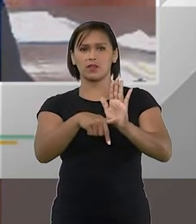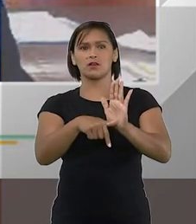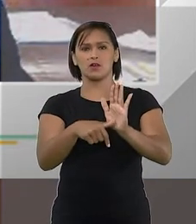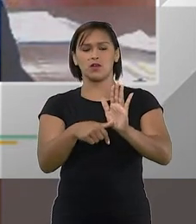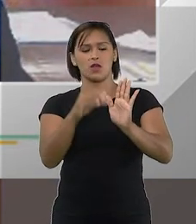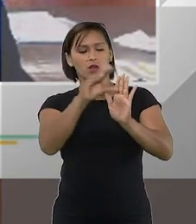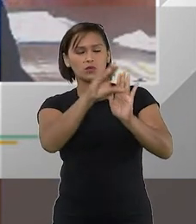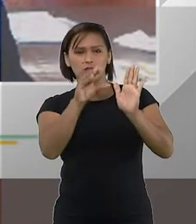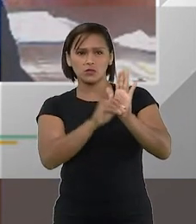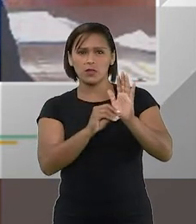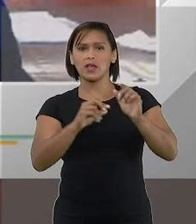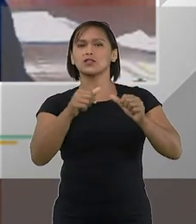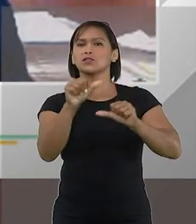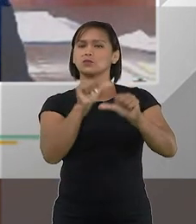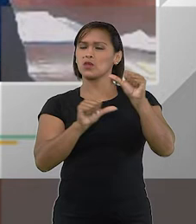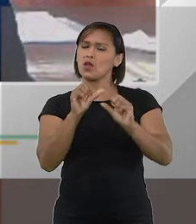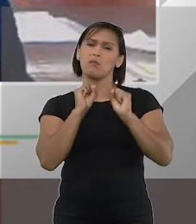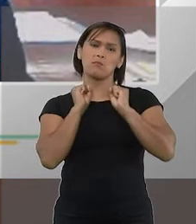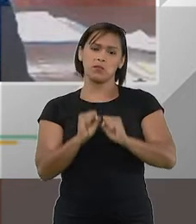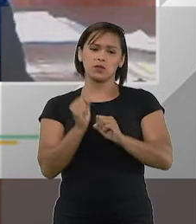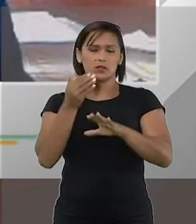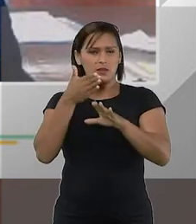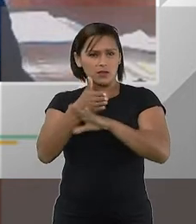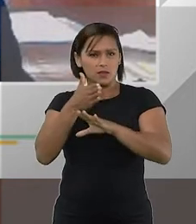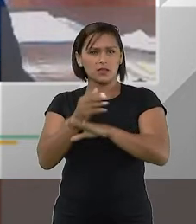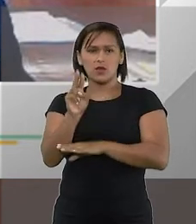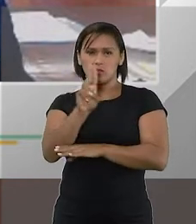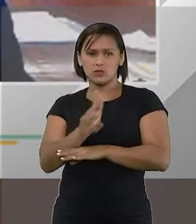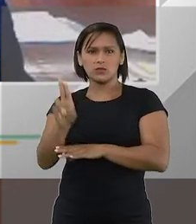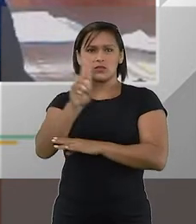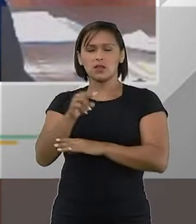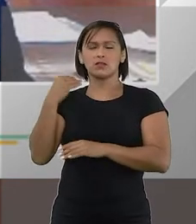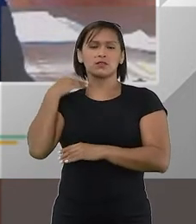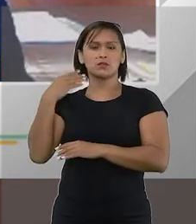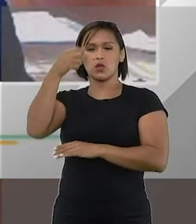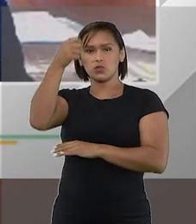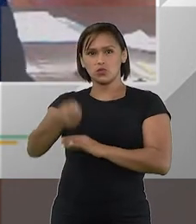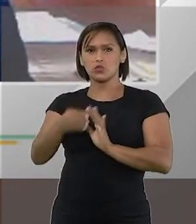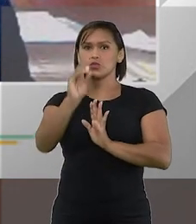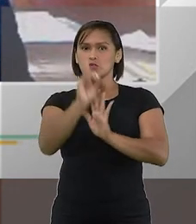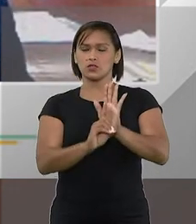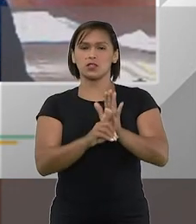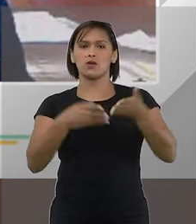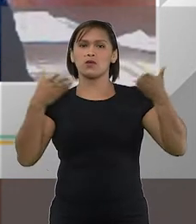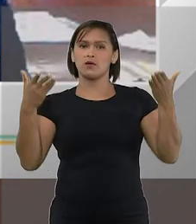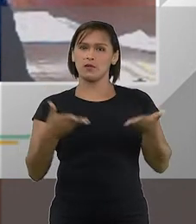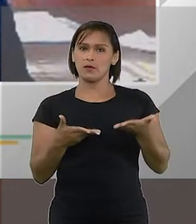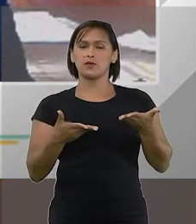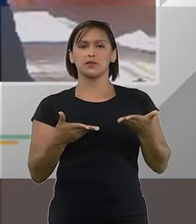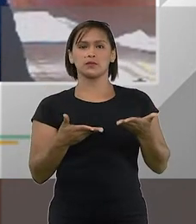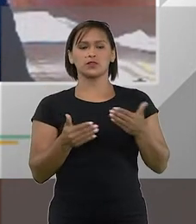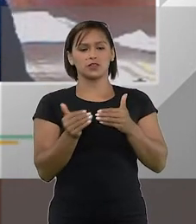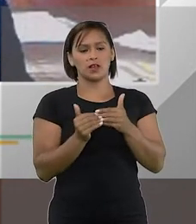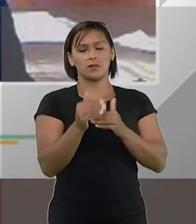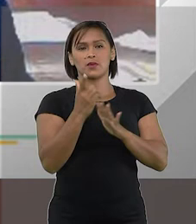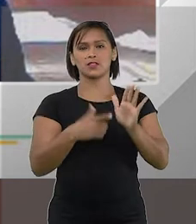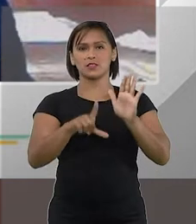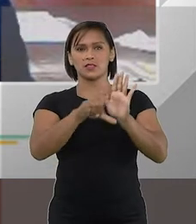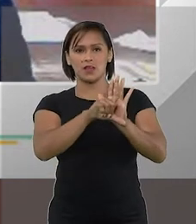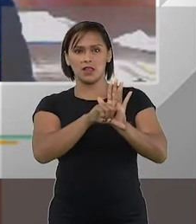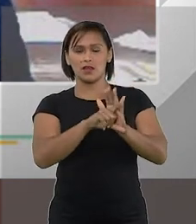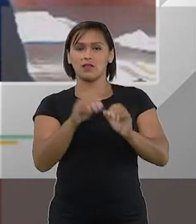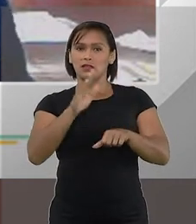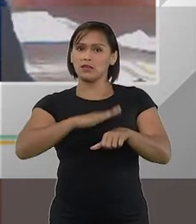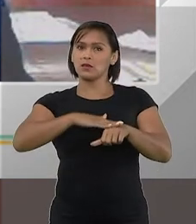os métodos alternativos poderiam ser utilizados pelos juiz de direito. Hoje, a partir da lei,